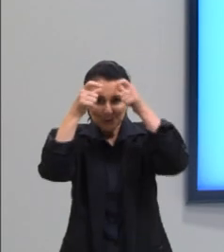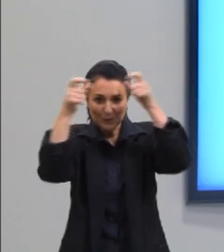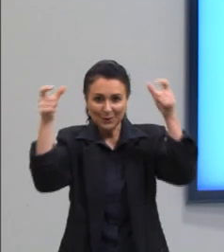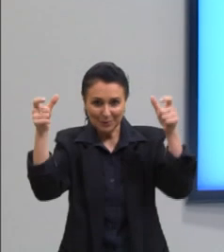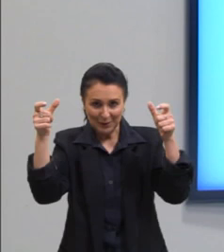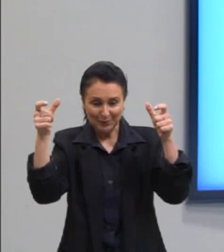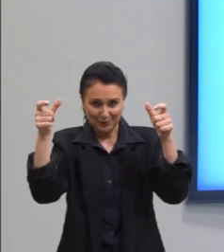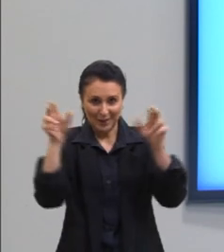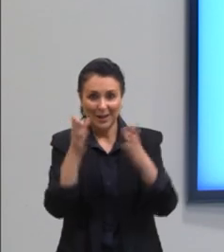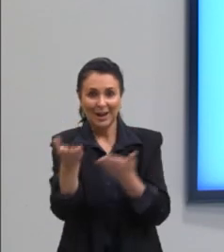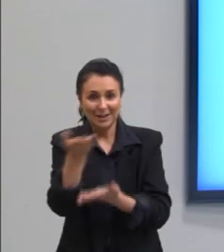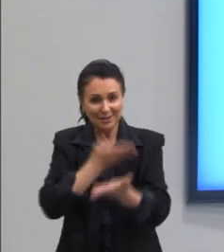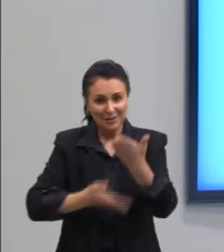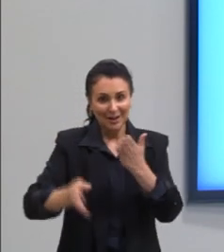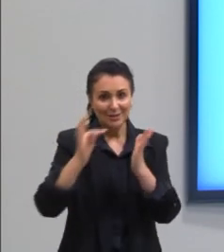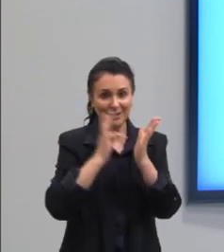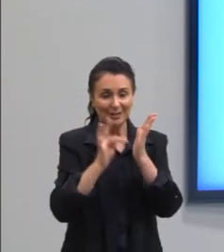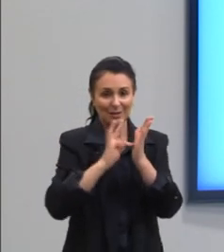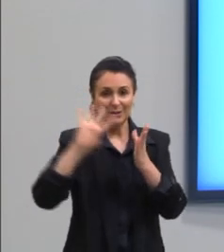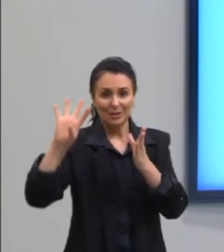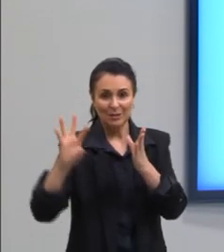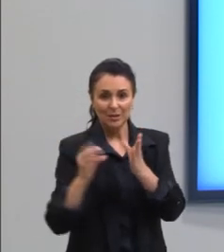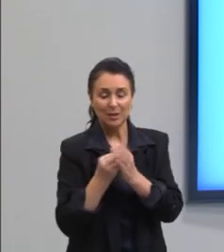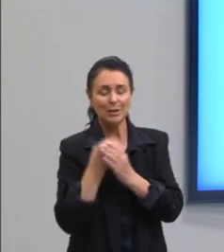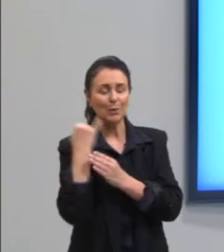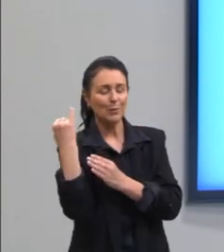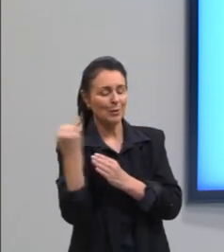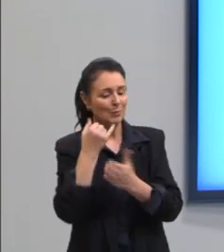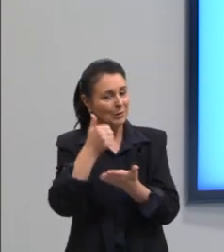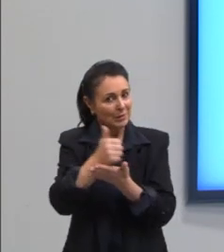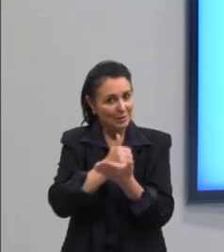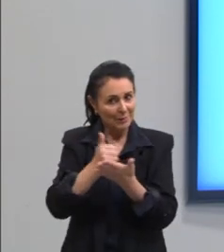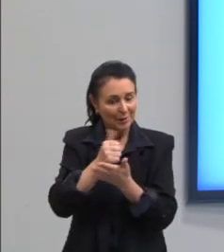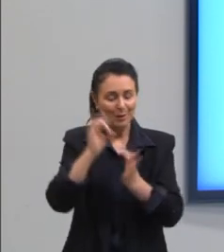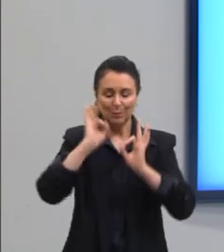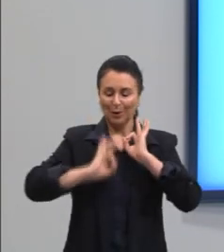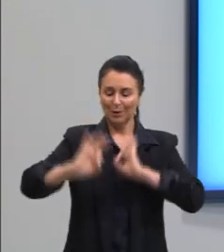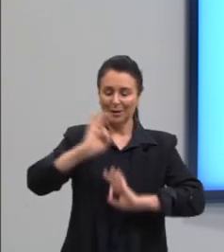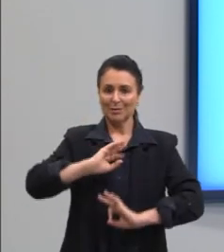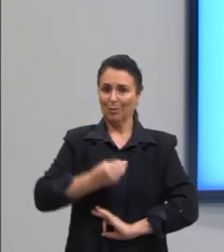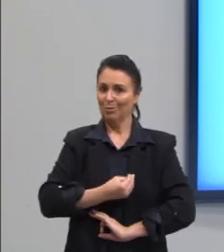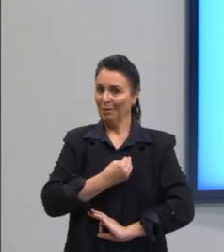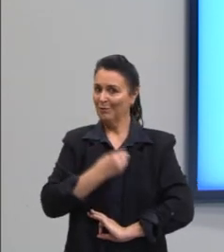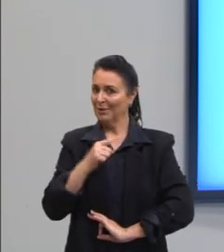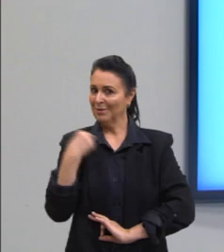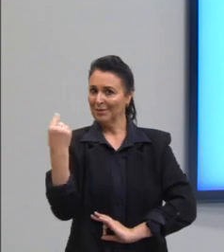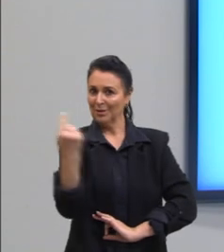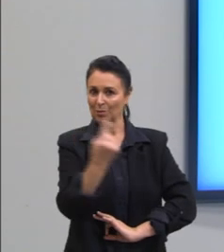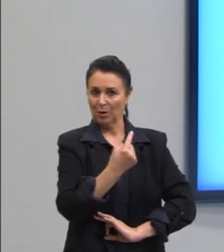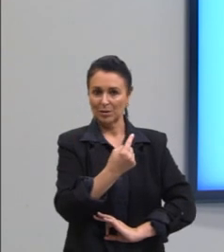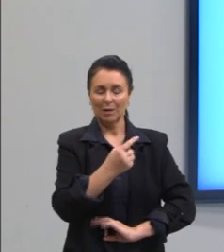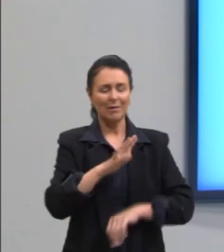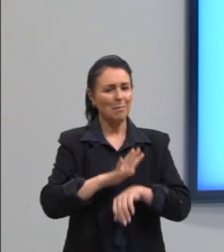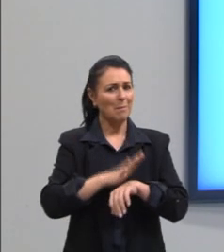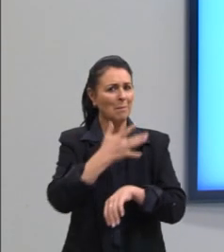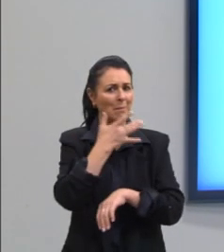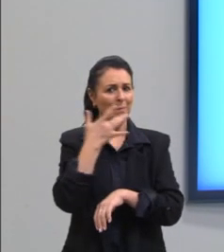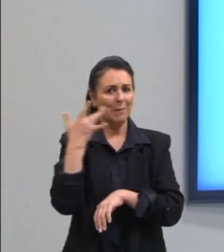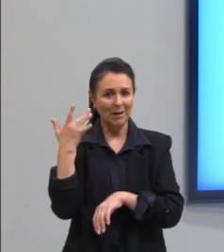conjuntos tornam-se fundamentais para a organização da nossa vida, pois ela possibilita organização,